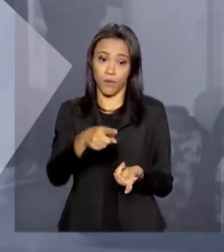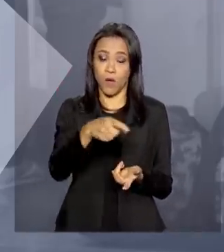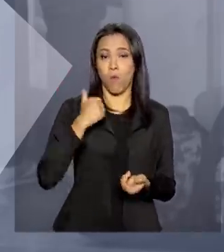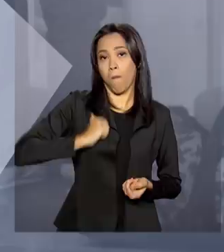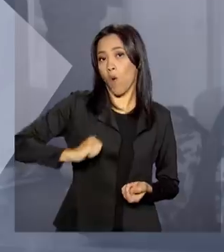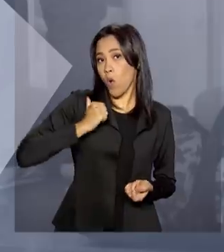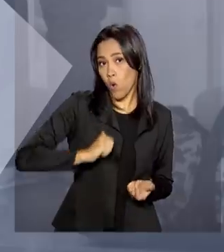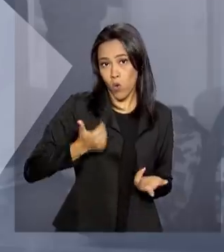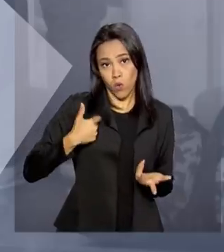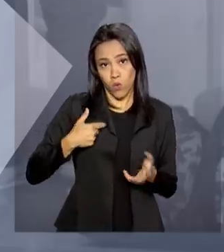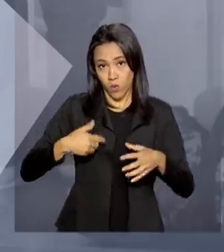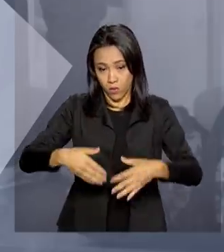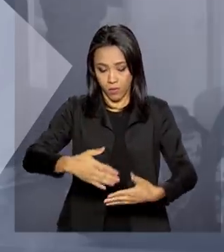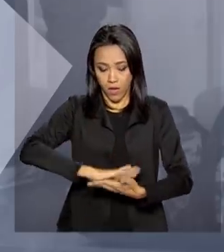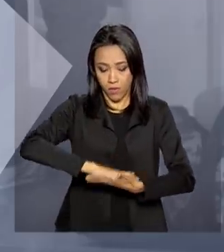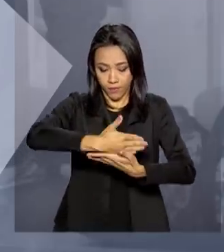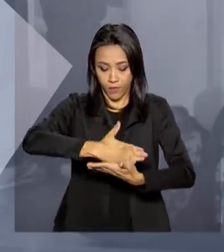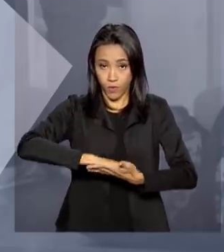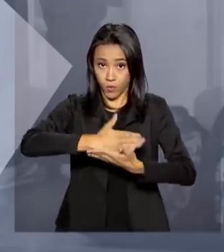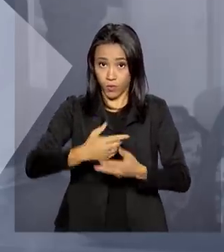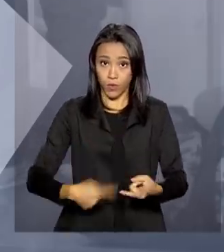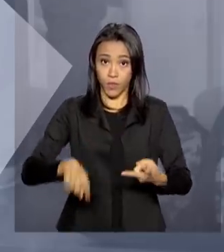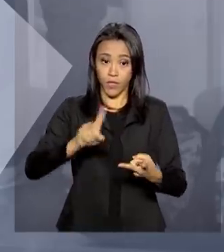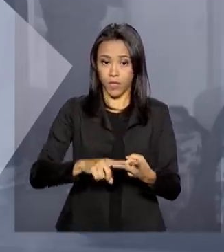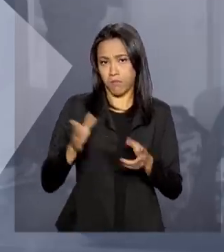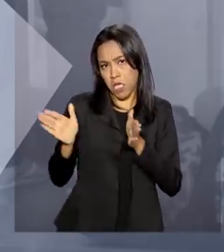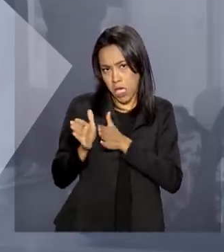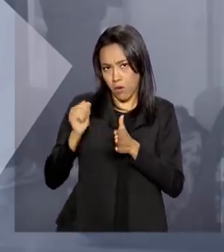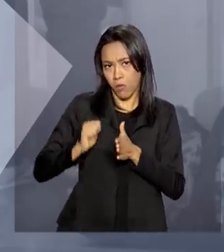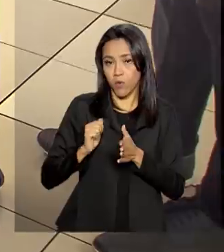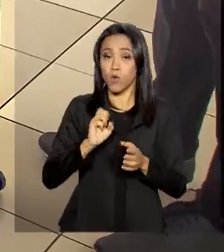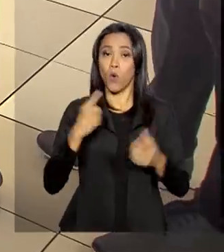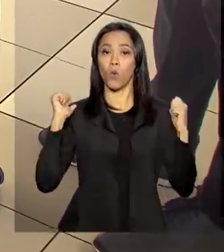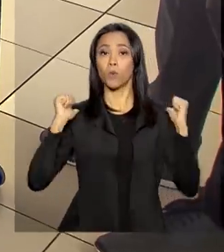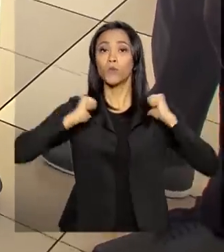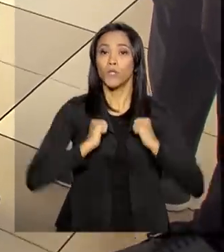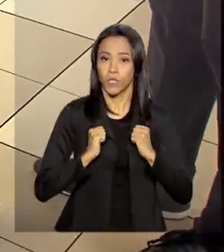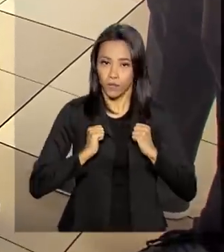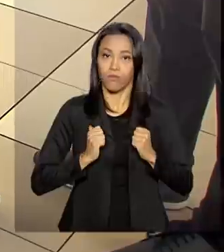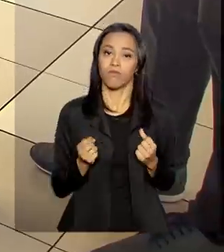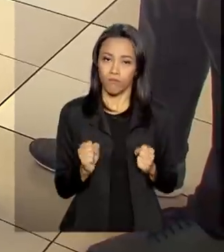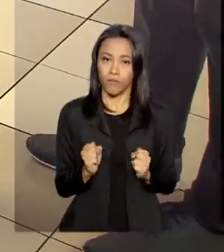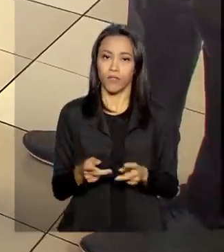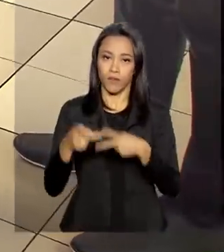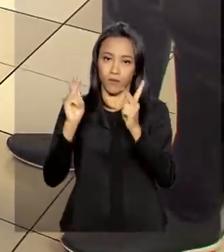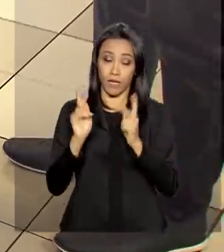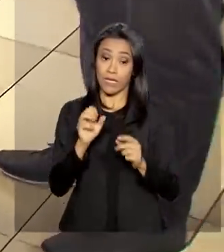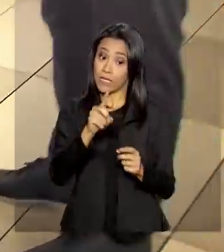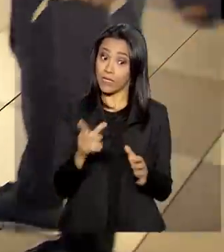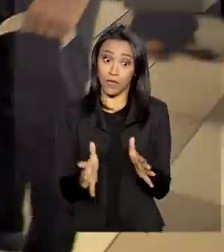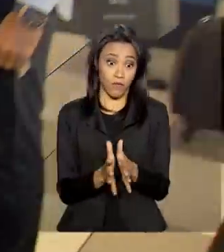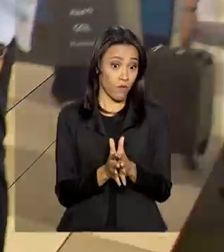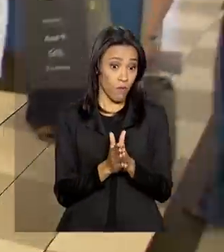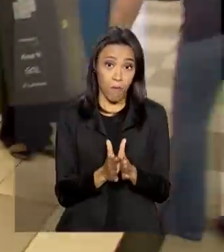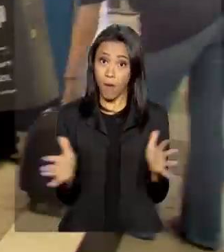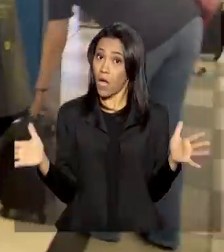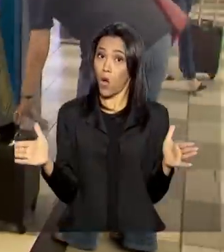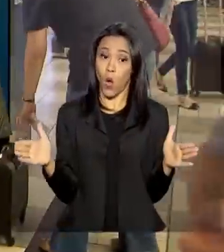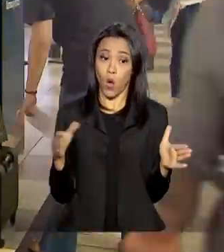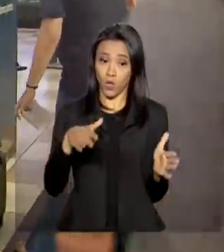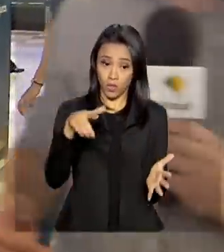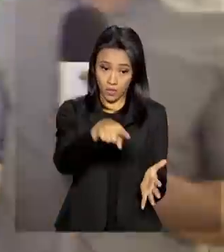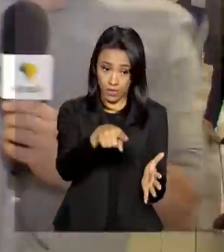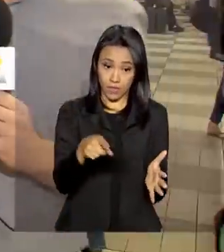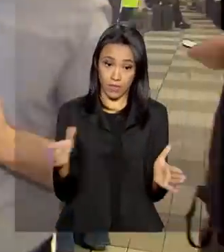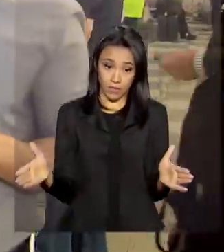uma bolsa para notebook, uma bolsa pequena ou mochila. Se a bagagem exceder o tamanho e não puder ir